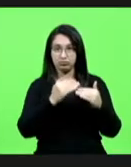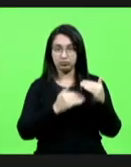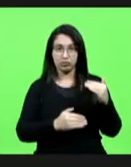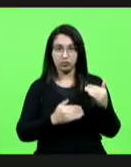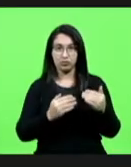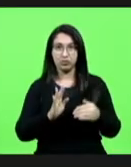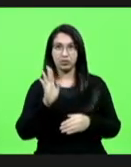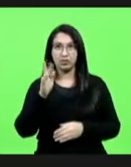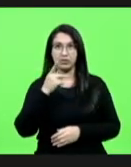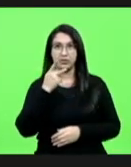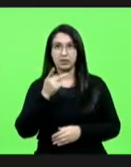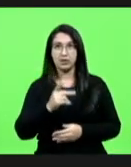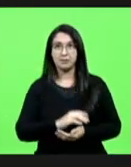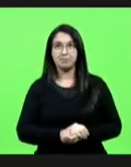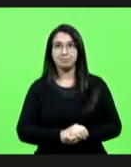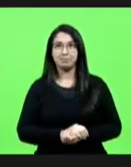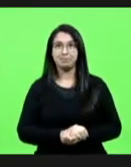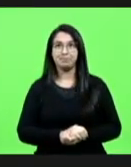Deputado Silvio